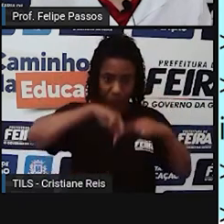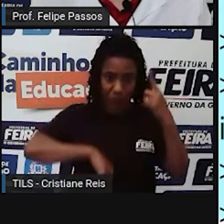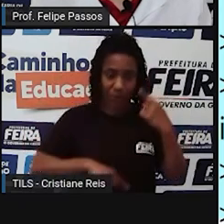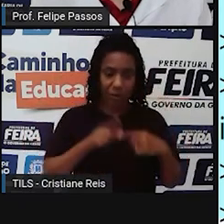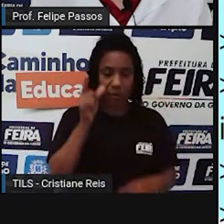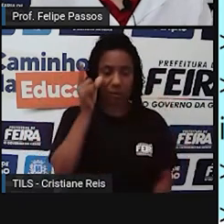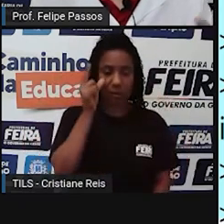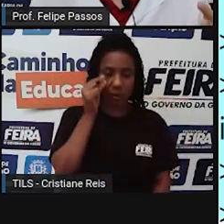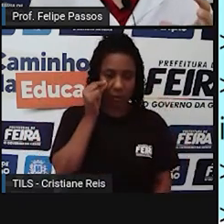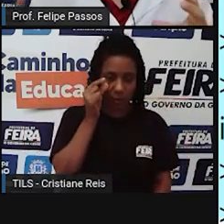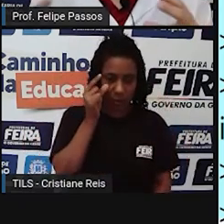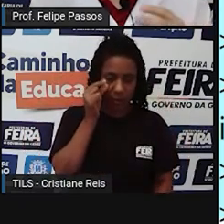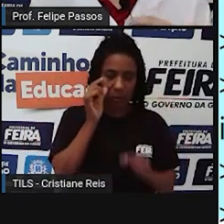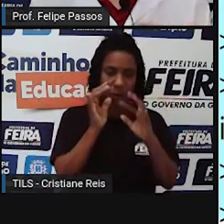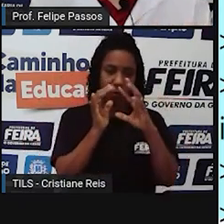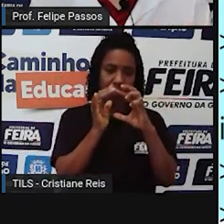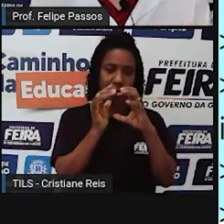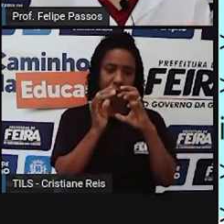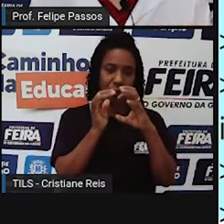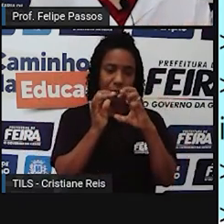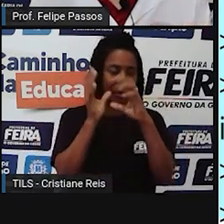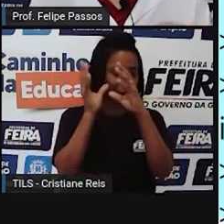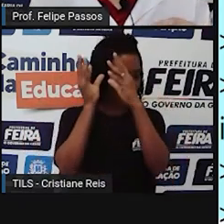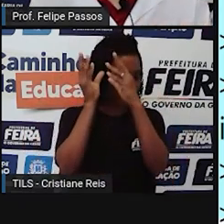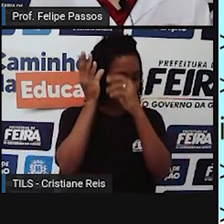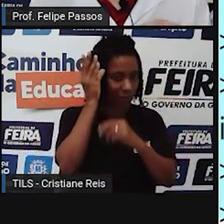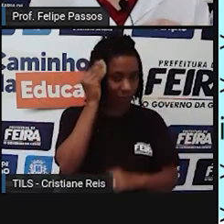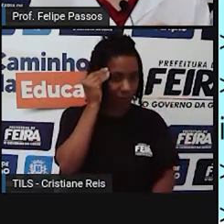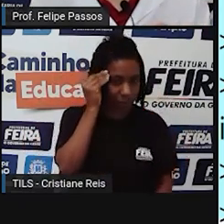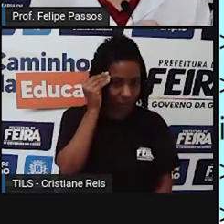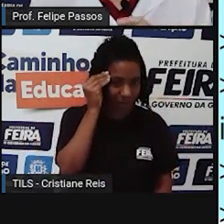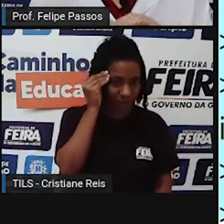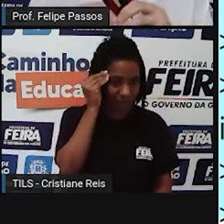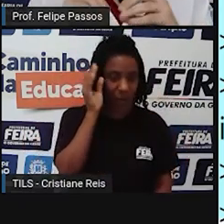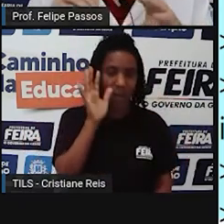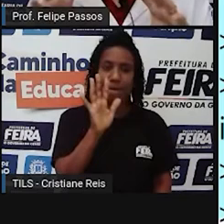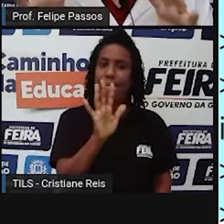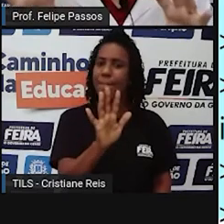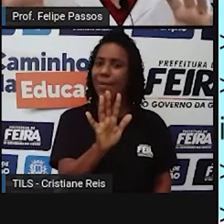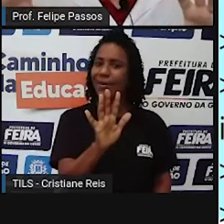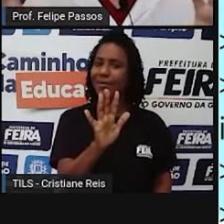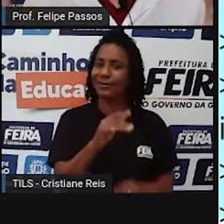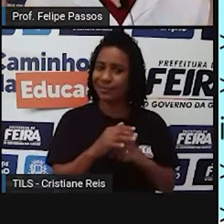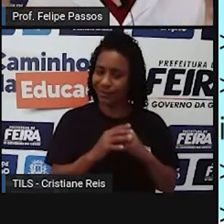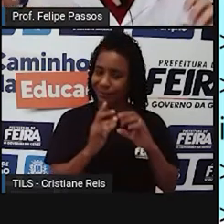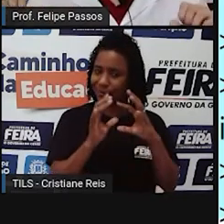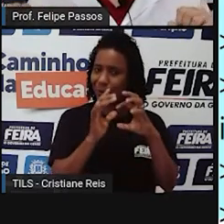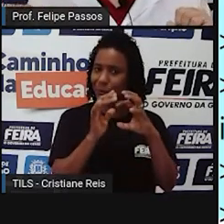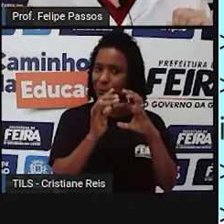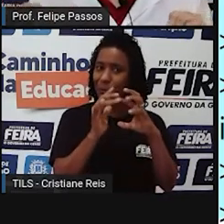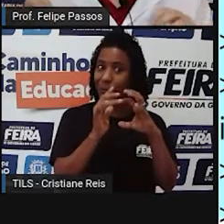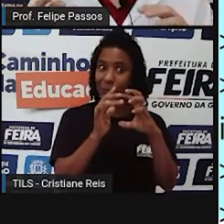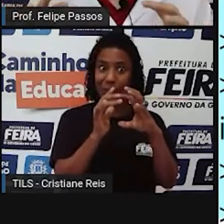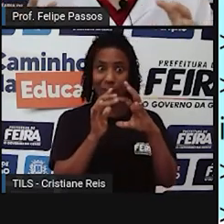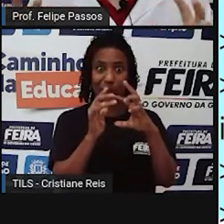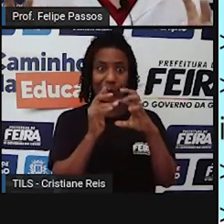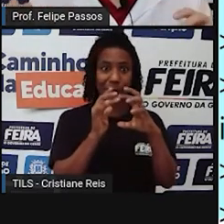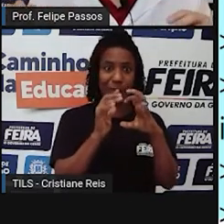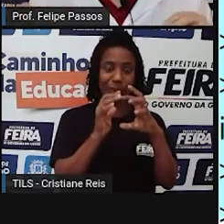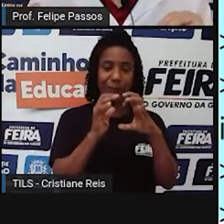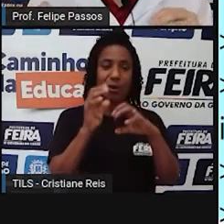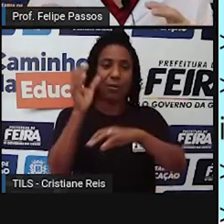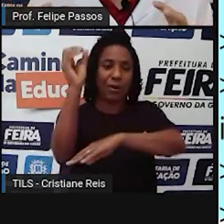produzido quando o dia escurece. Sabe no finzinho da tarde, quando aparece aquela luz laranja no céu, aquela luz